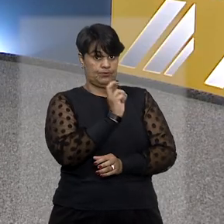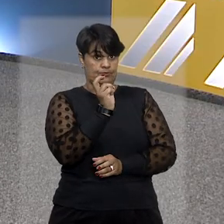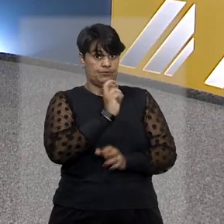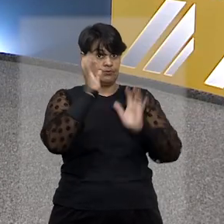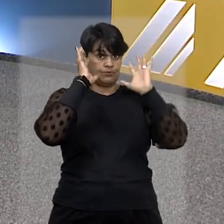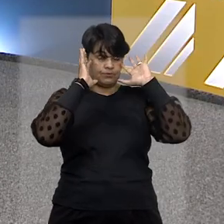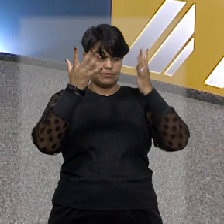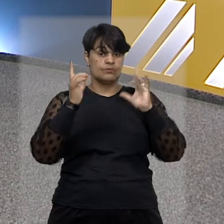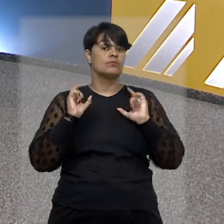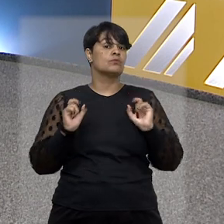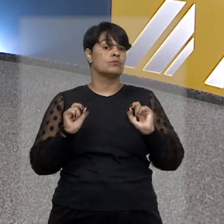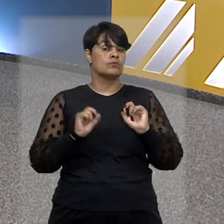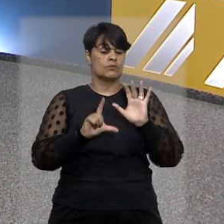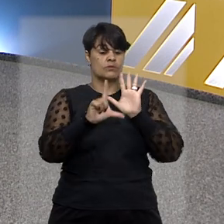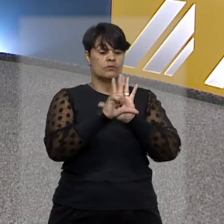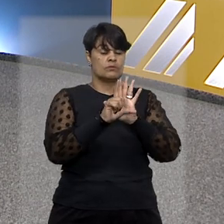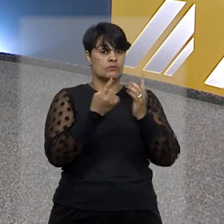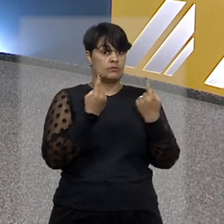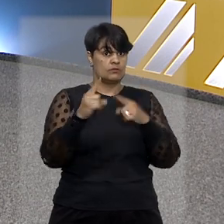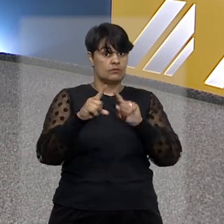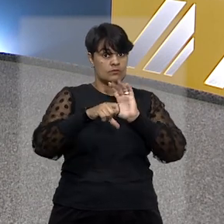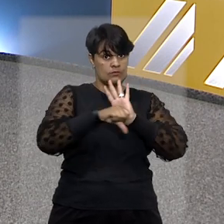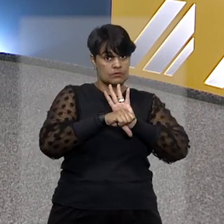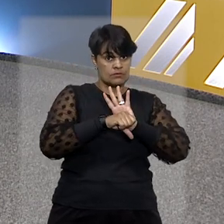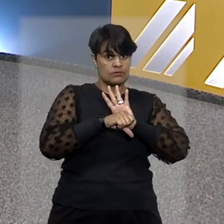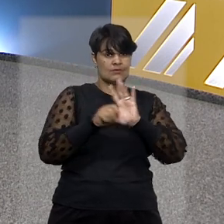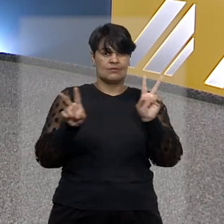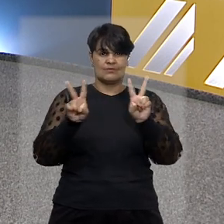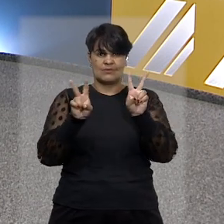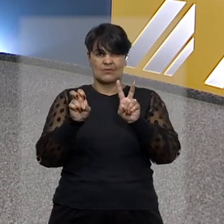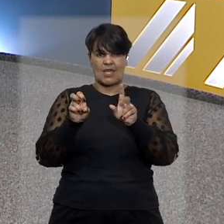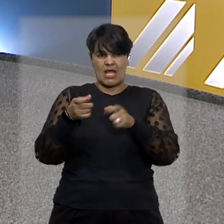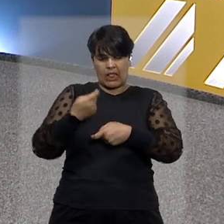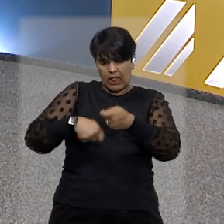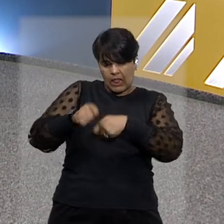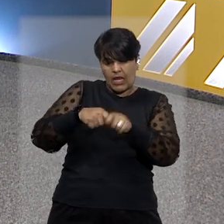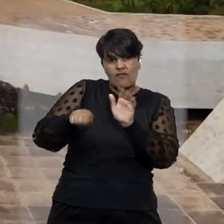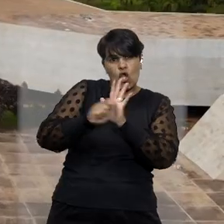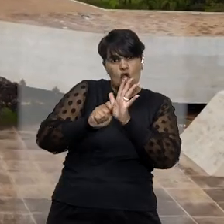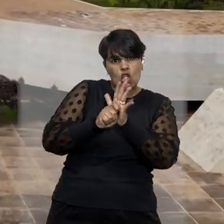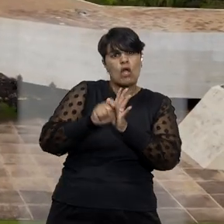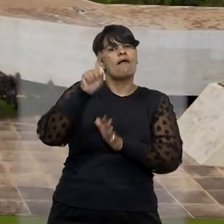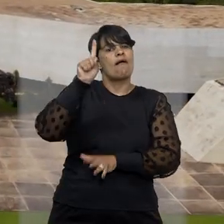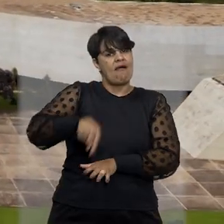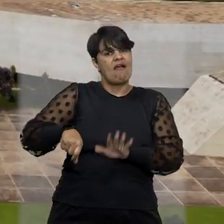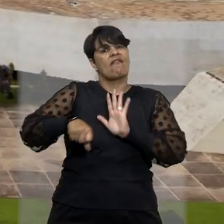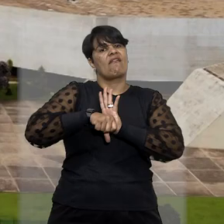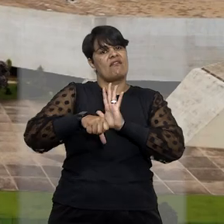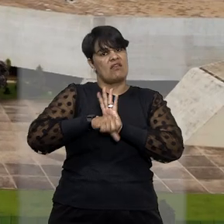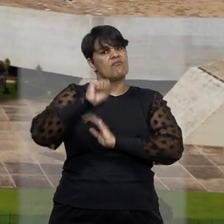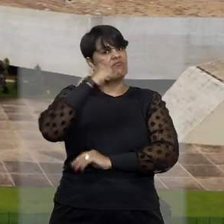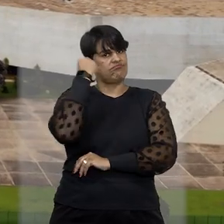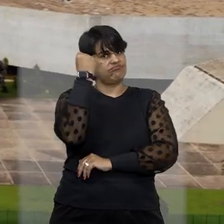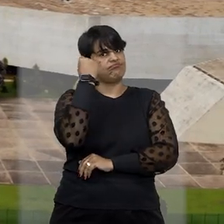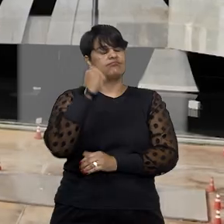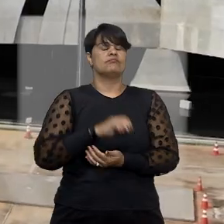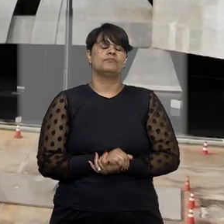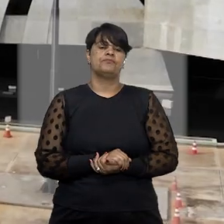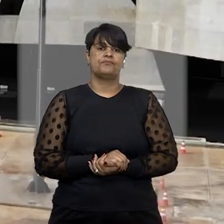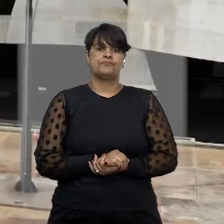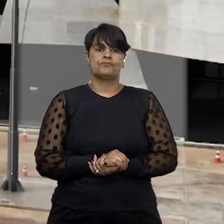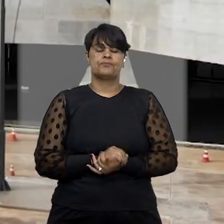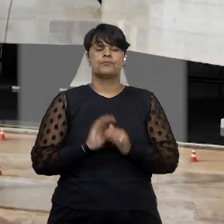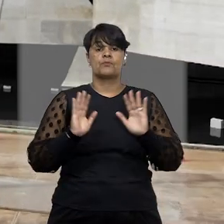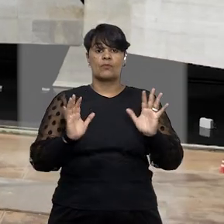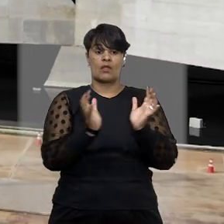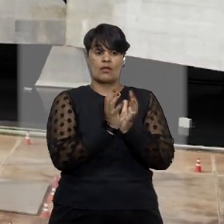anticrime não retirou o caráter hediondo do tráfico de drogas. Ao rejeitar o habeas corpus, a quinta